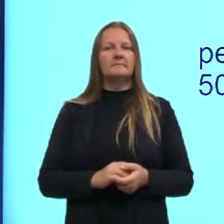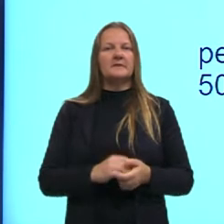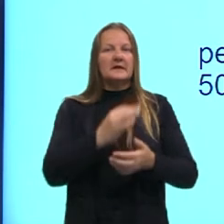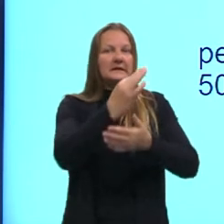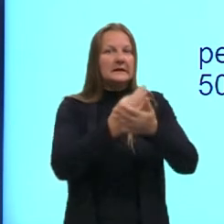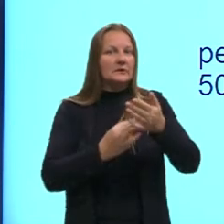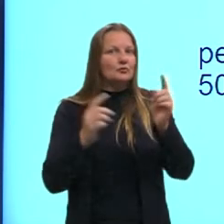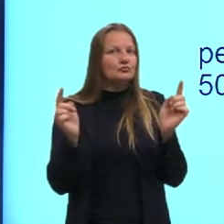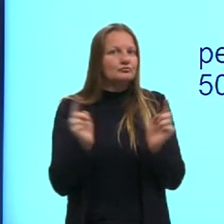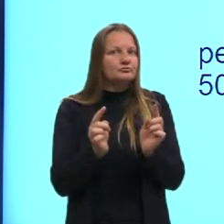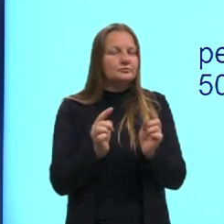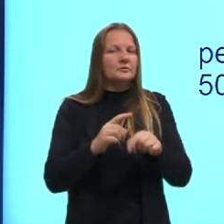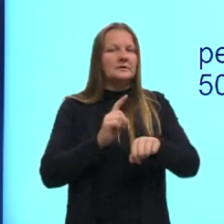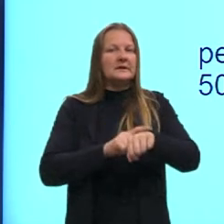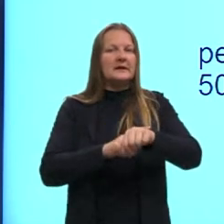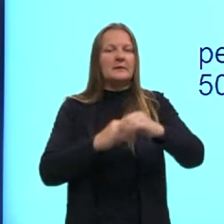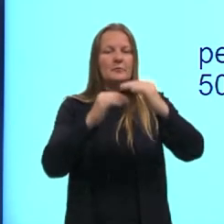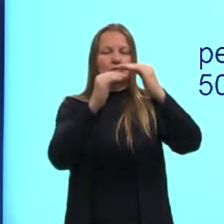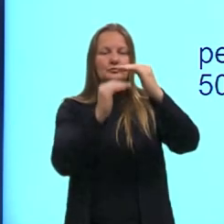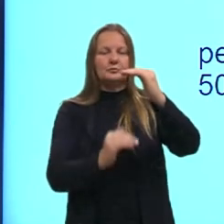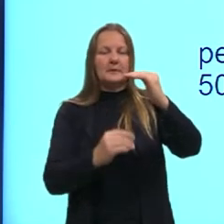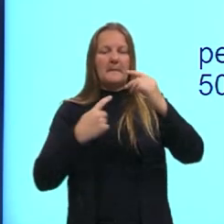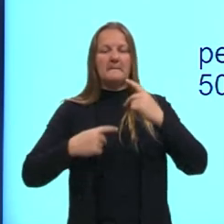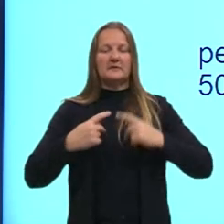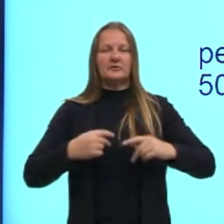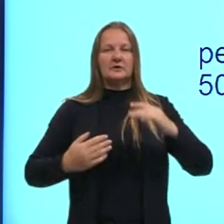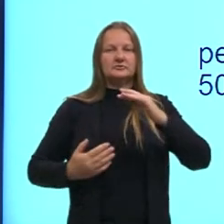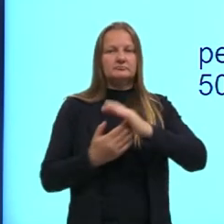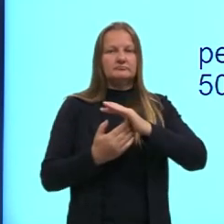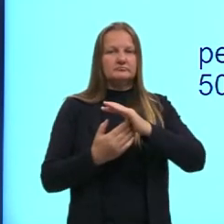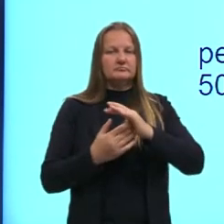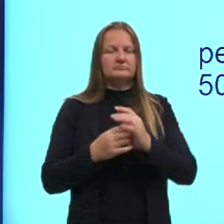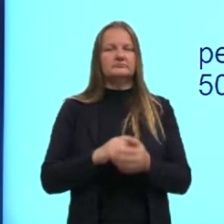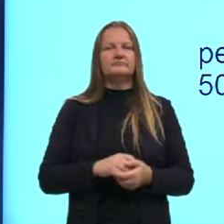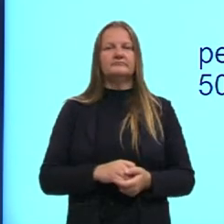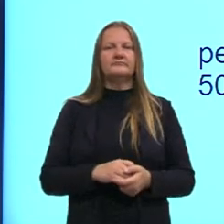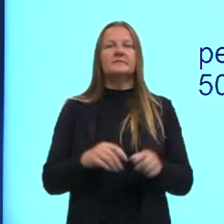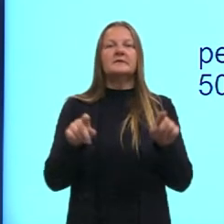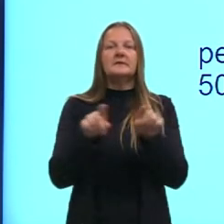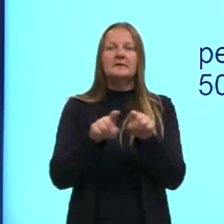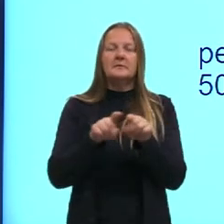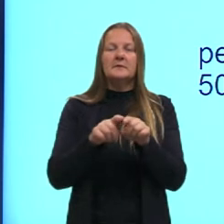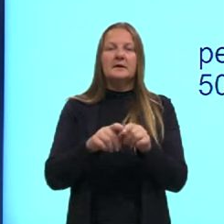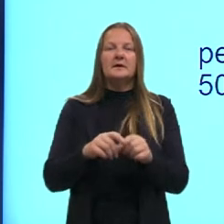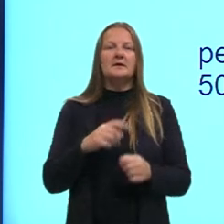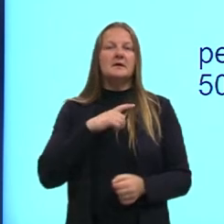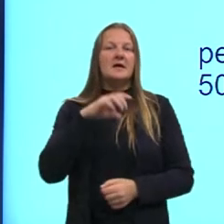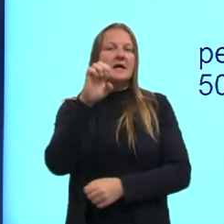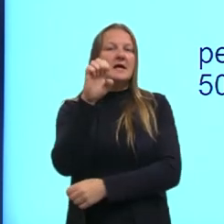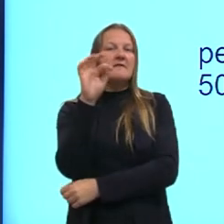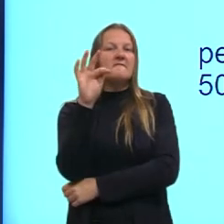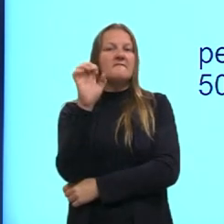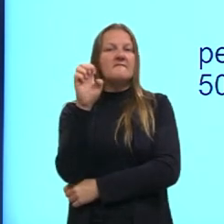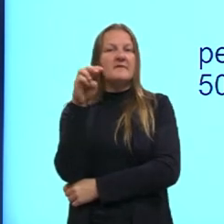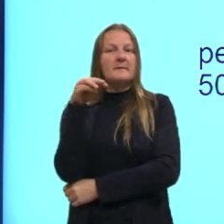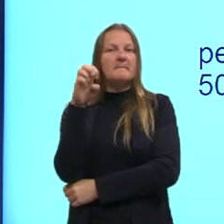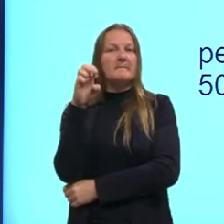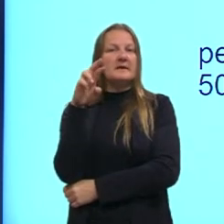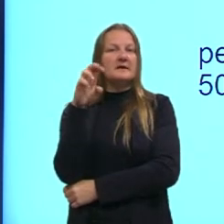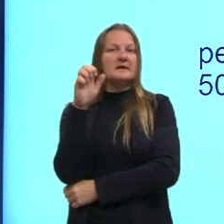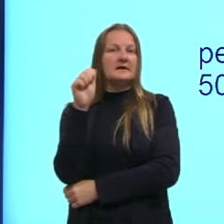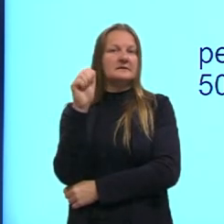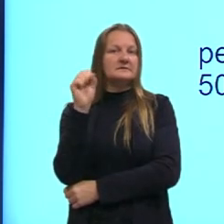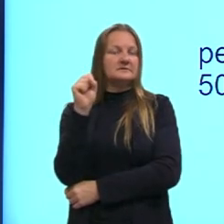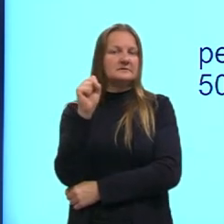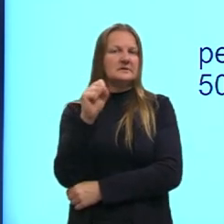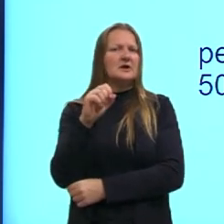curtos, com tempo, espaço e personagens limitados. Elas são também efêmeras, ou seja, elas geralmente